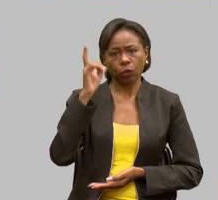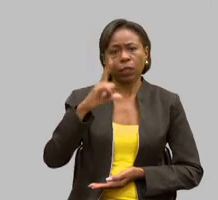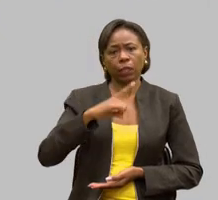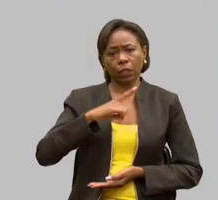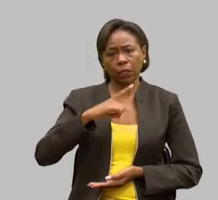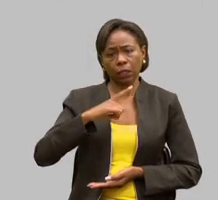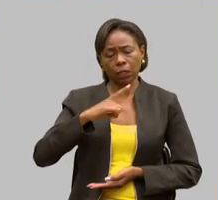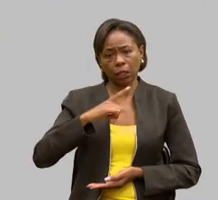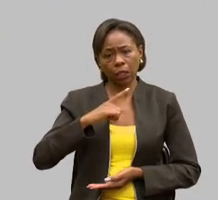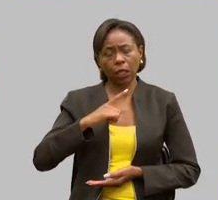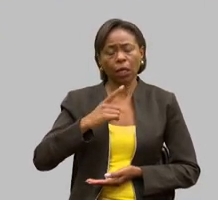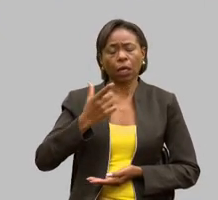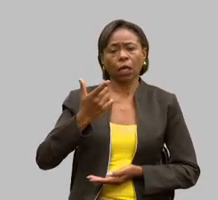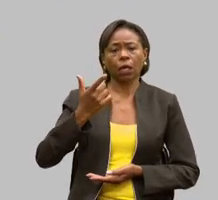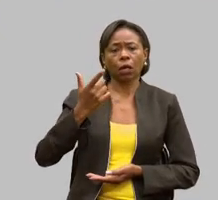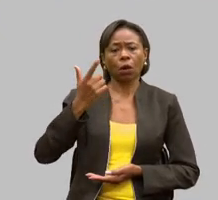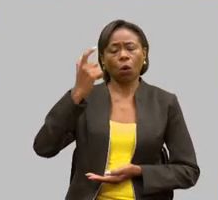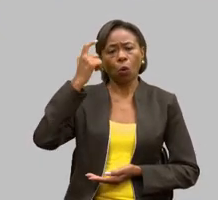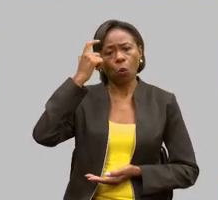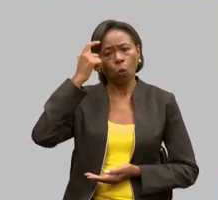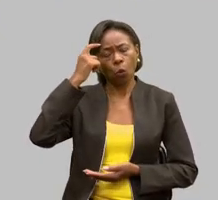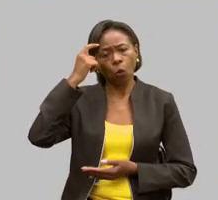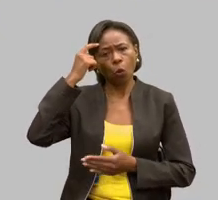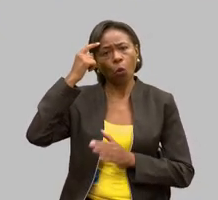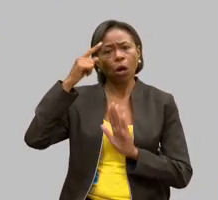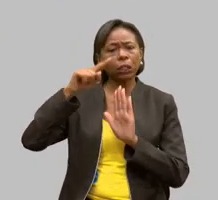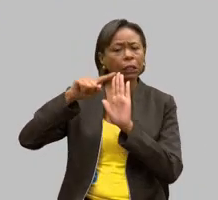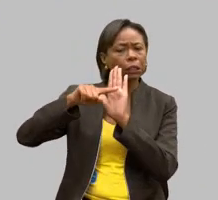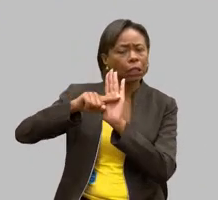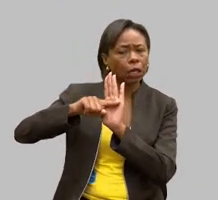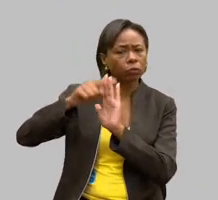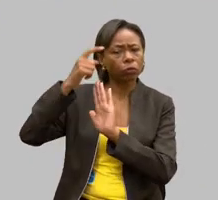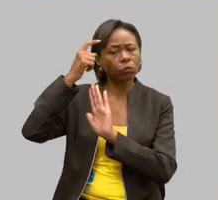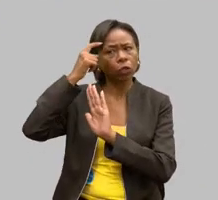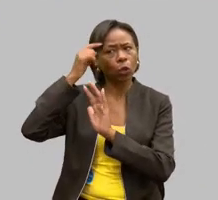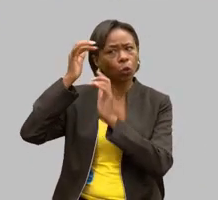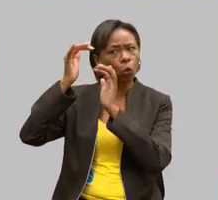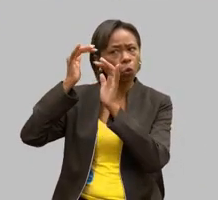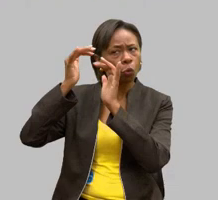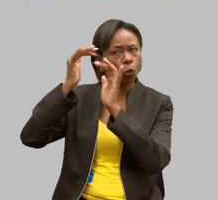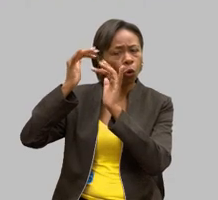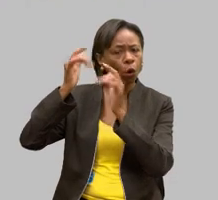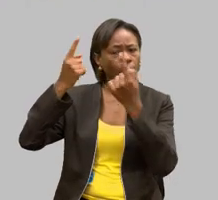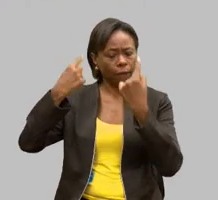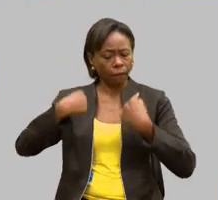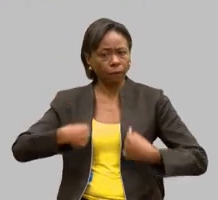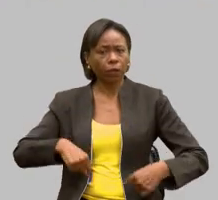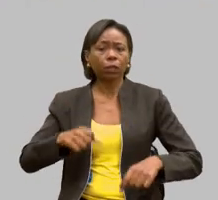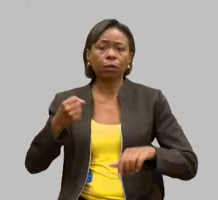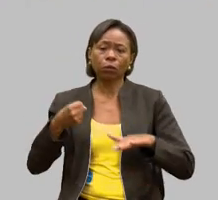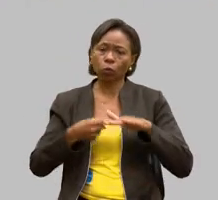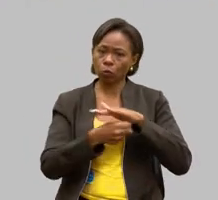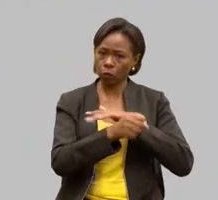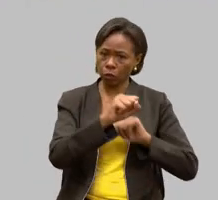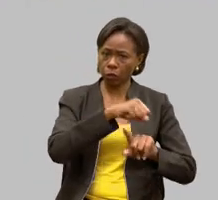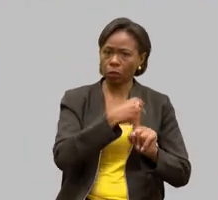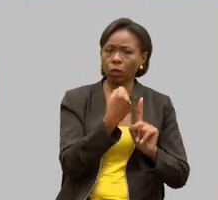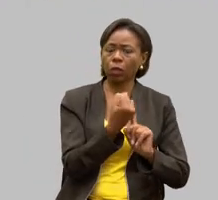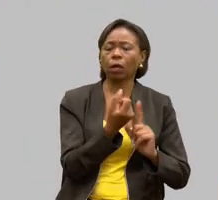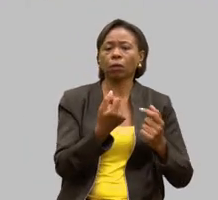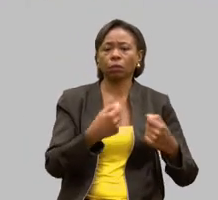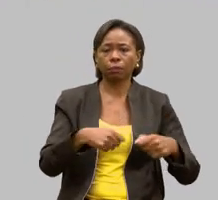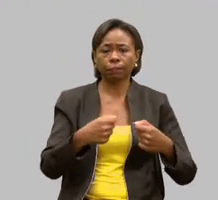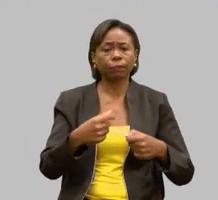neurológico ou físico que precisam ser incluídas na sociedade. Nós temos tido grandes